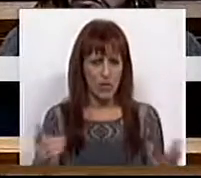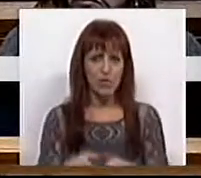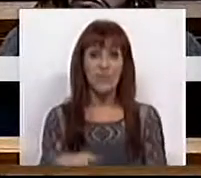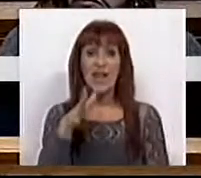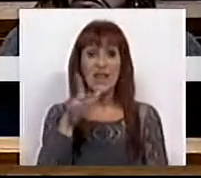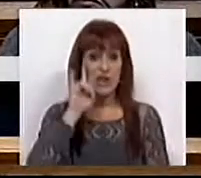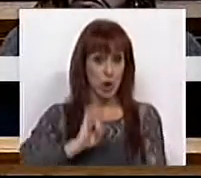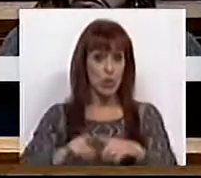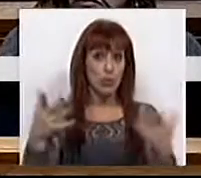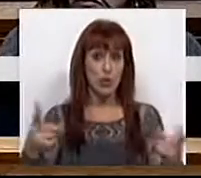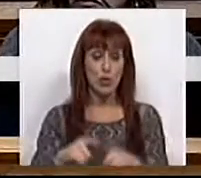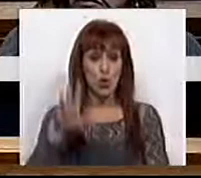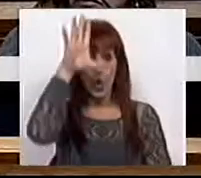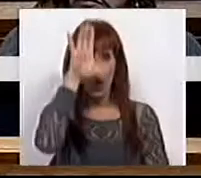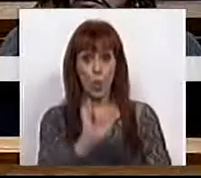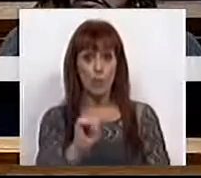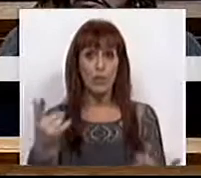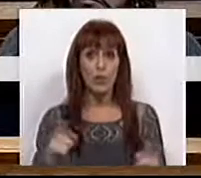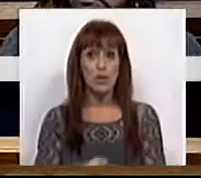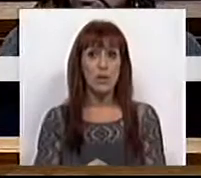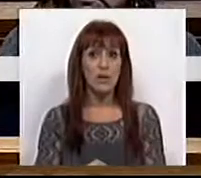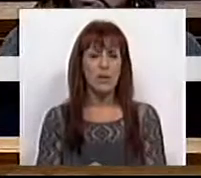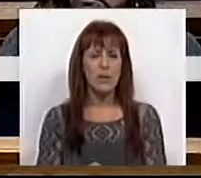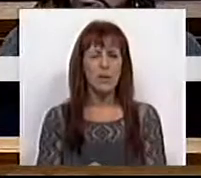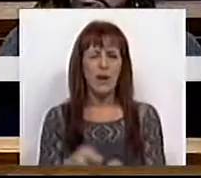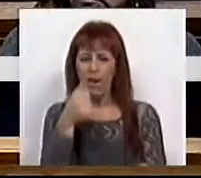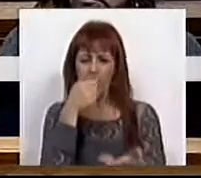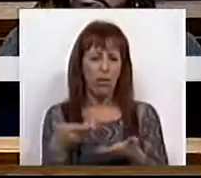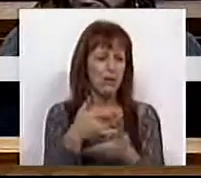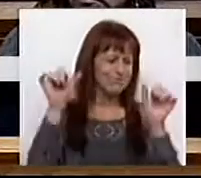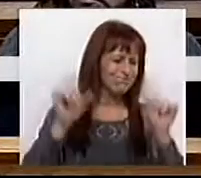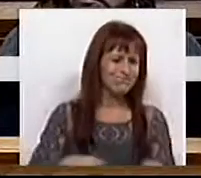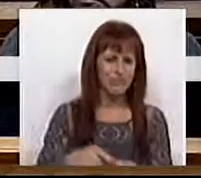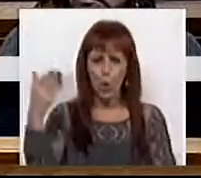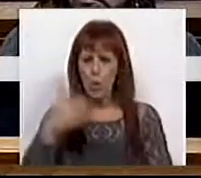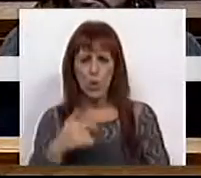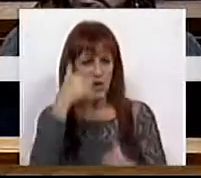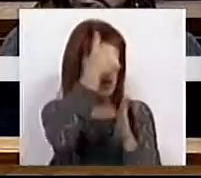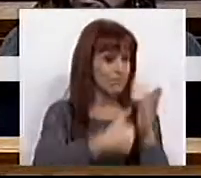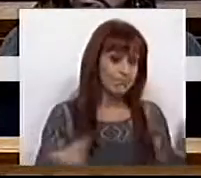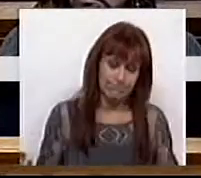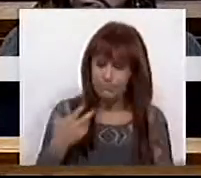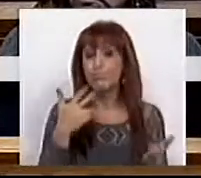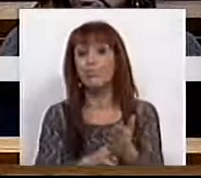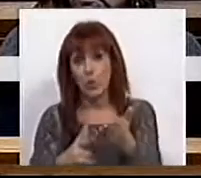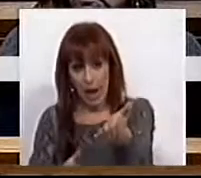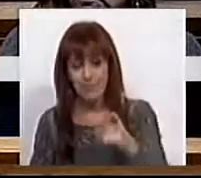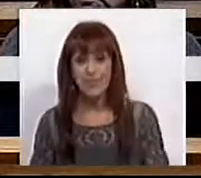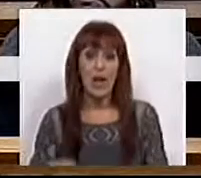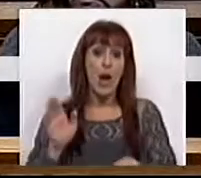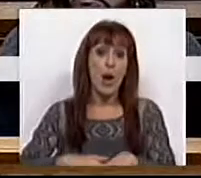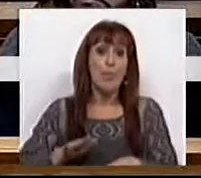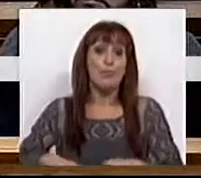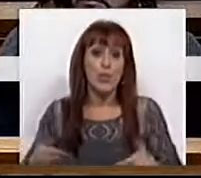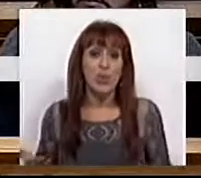Diz a Sra. Deputada que o Governo não convive bem com os direitos constituídos, é verdade, e